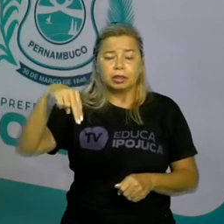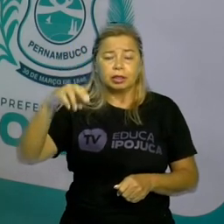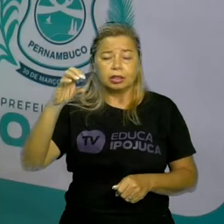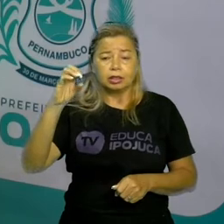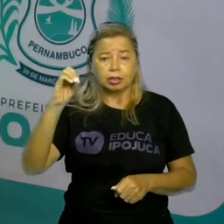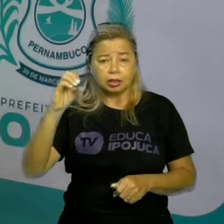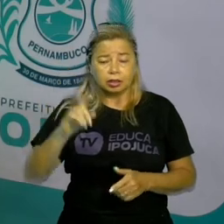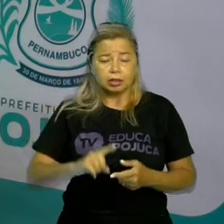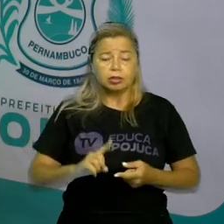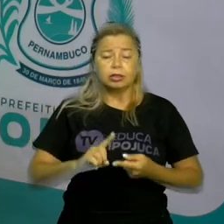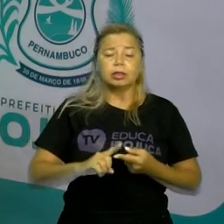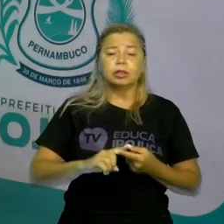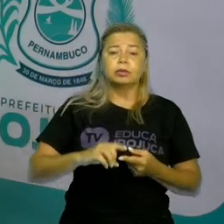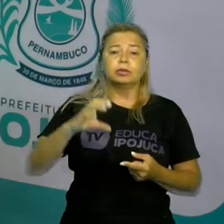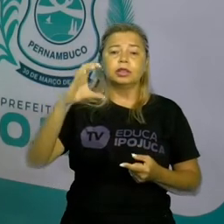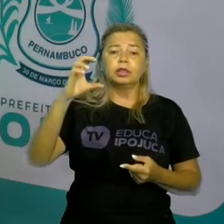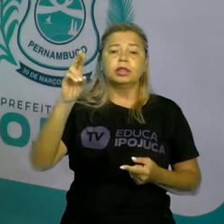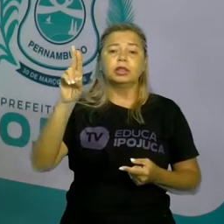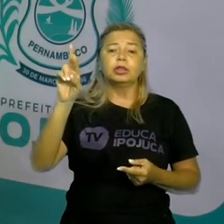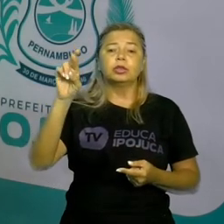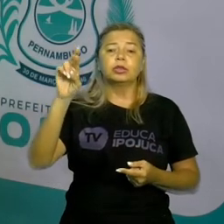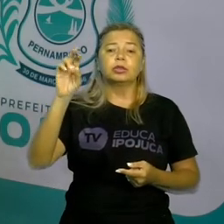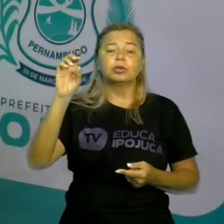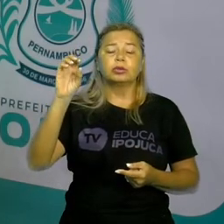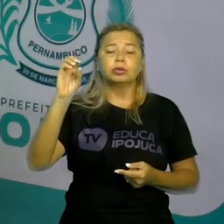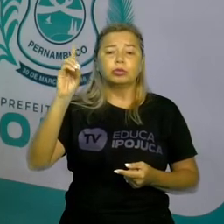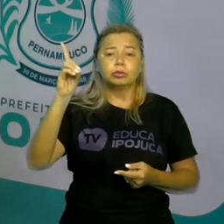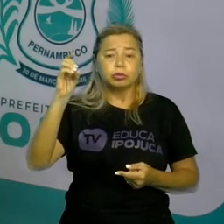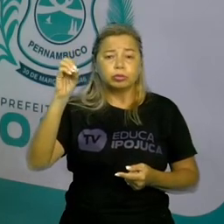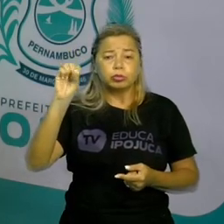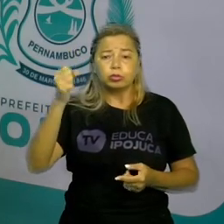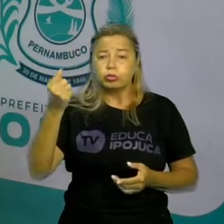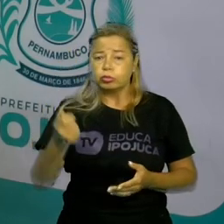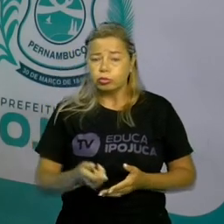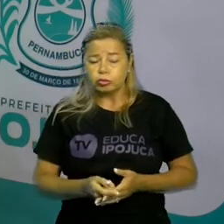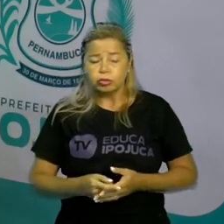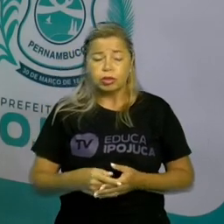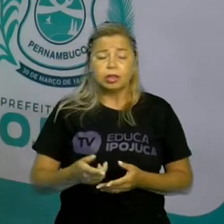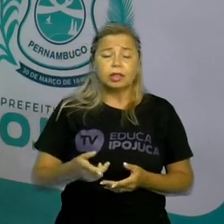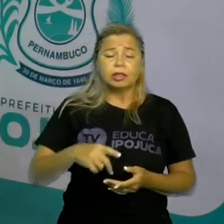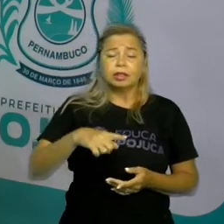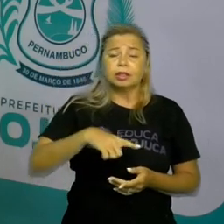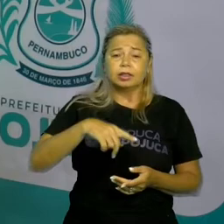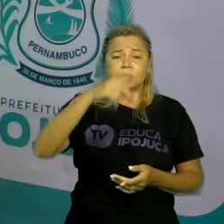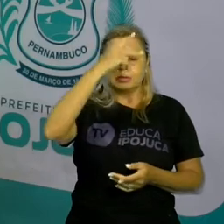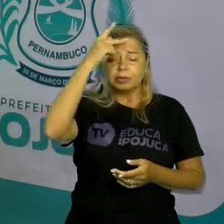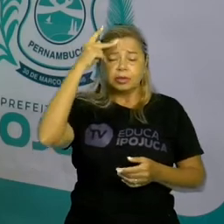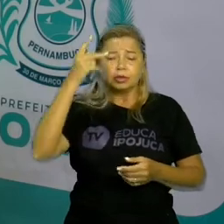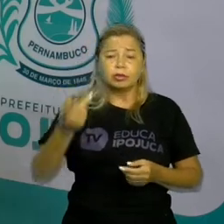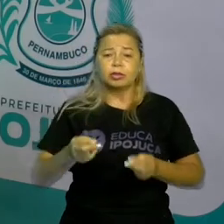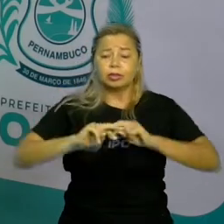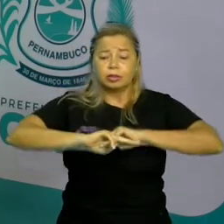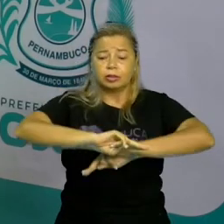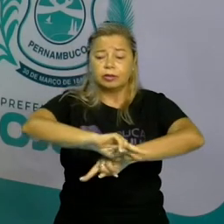eles são uma nação que estão em vários países do Oriente Médio.